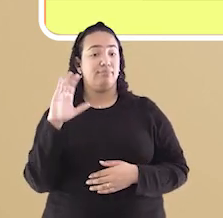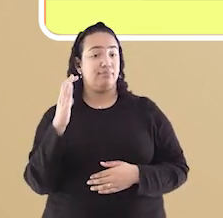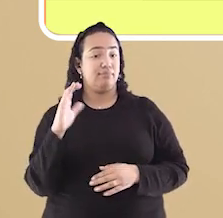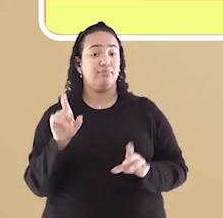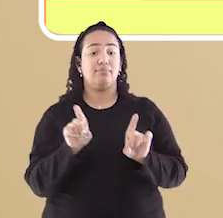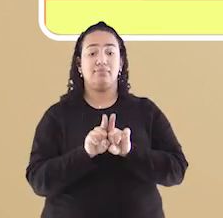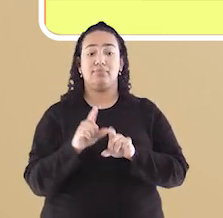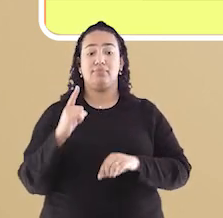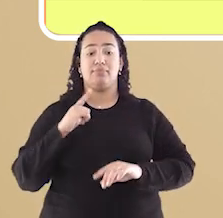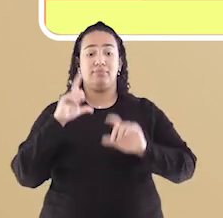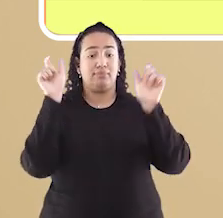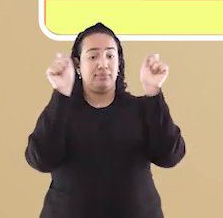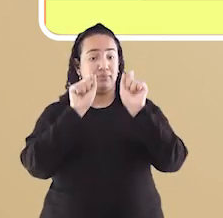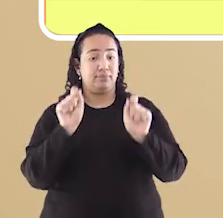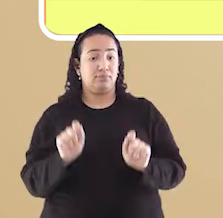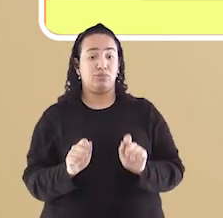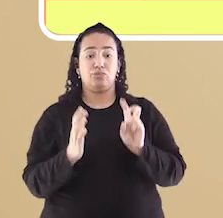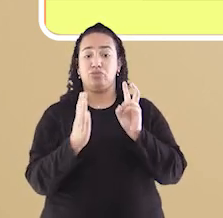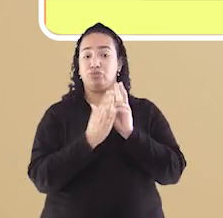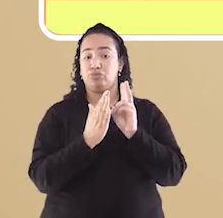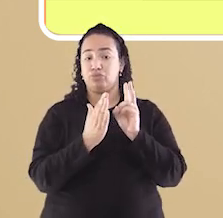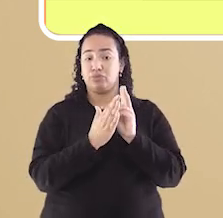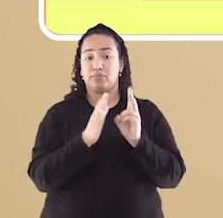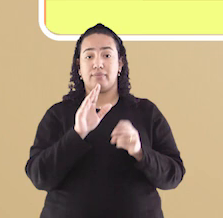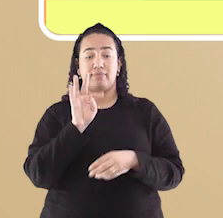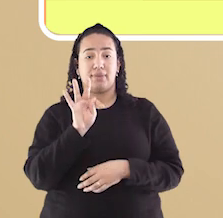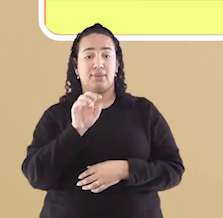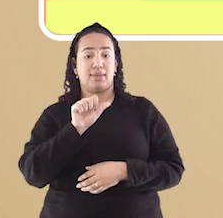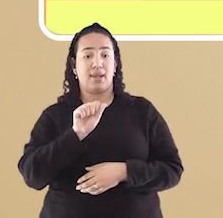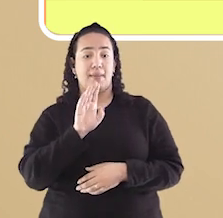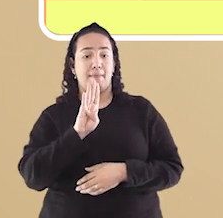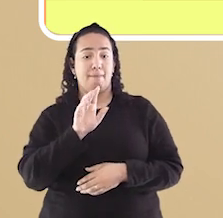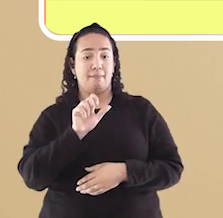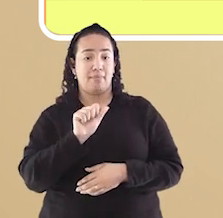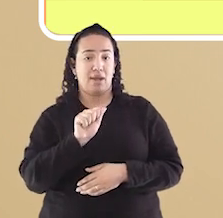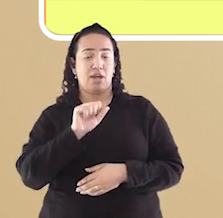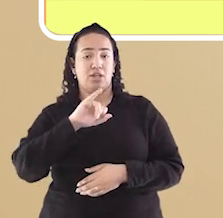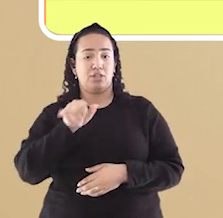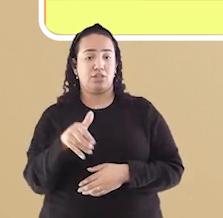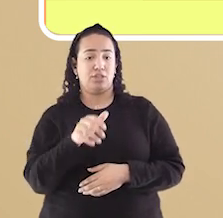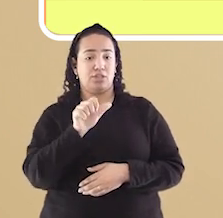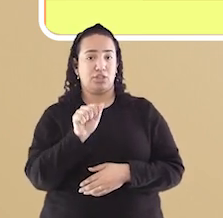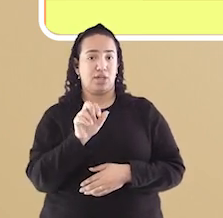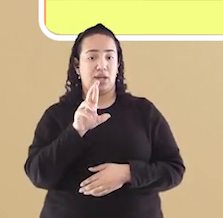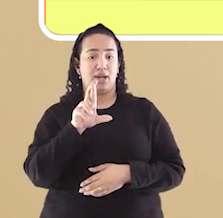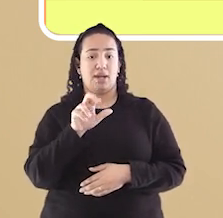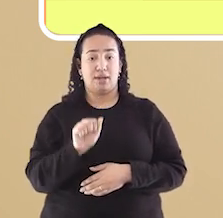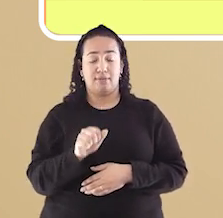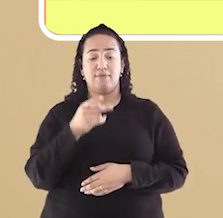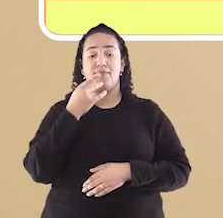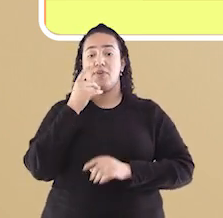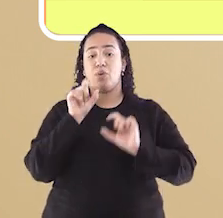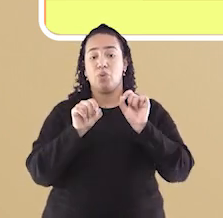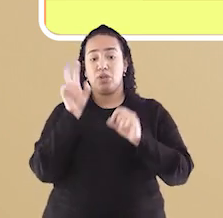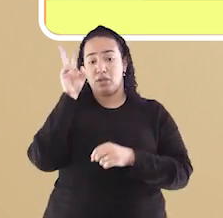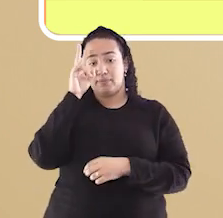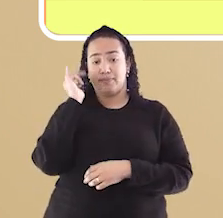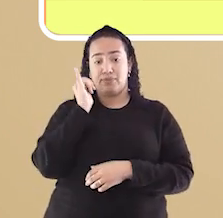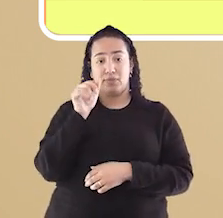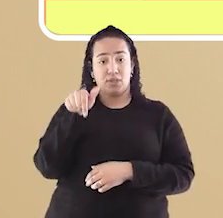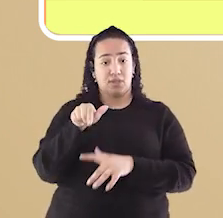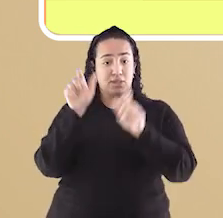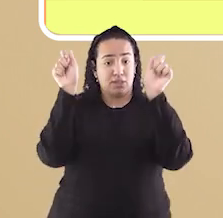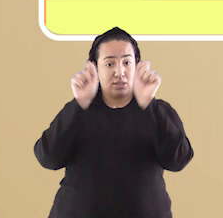também a estátua do indígena e caboclo Tabajara. Reta a lenda que o caboclo era um indígena de origem finca. Essa